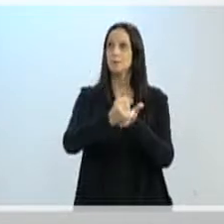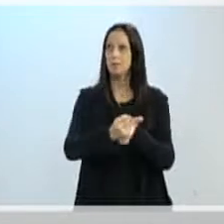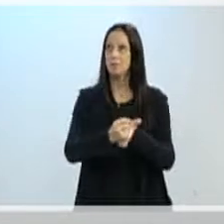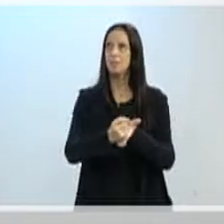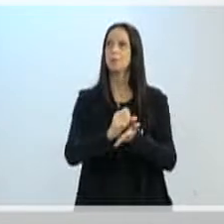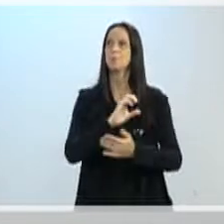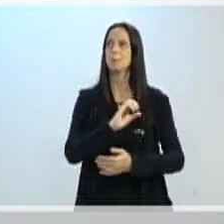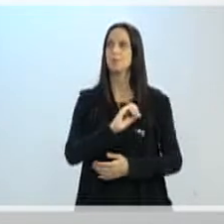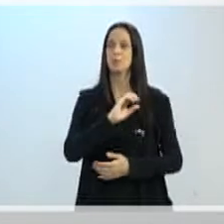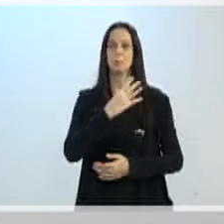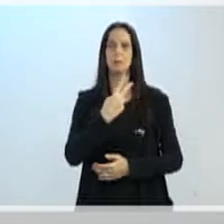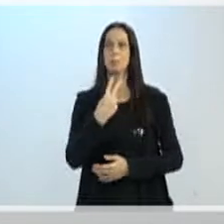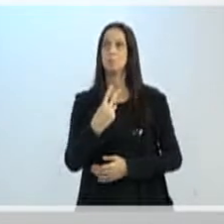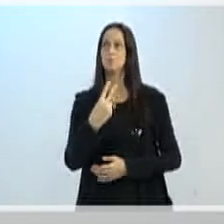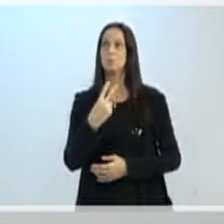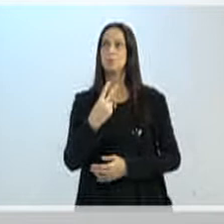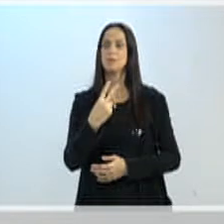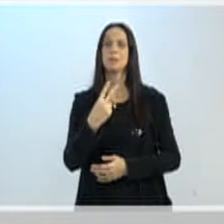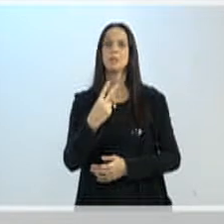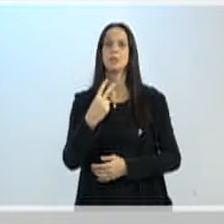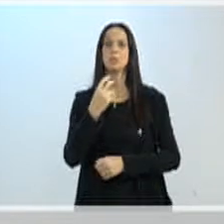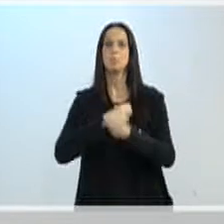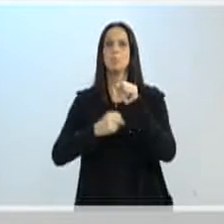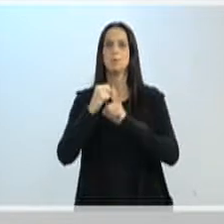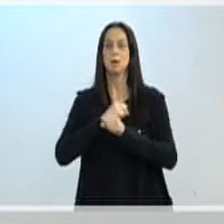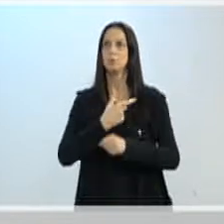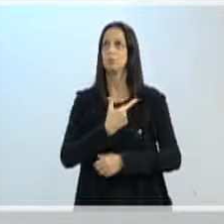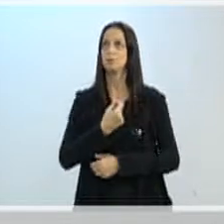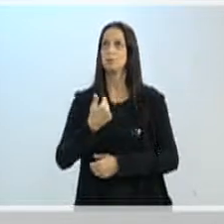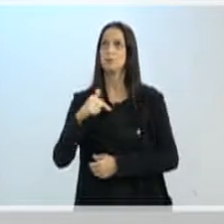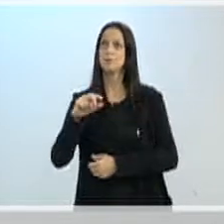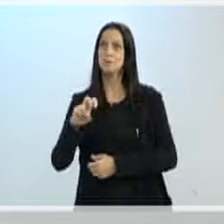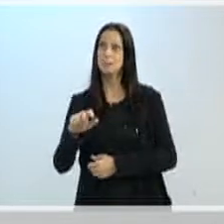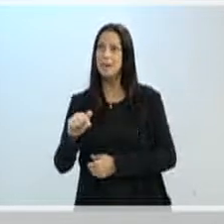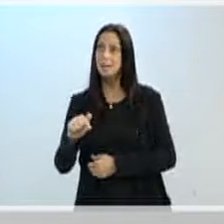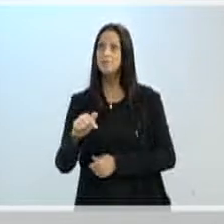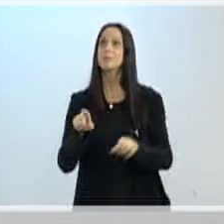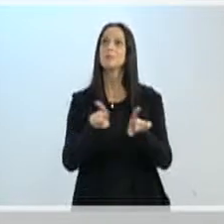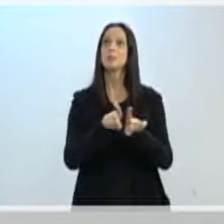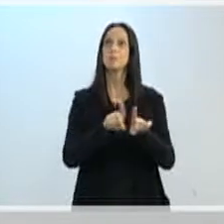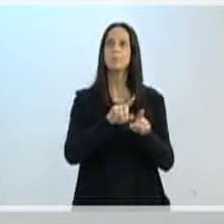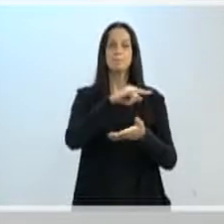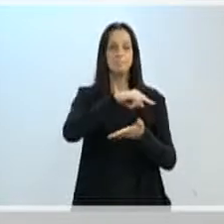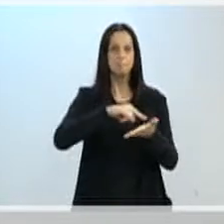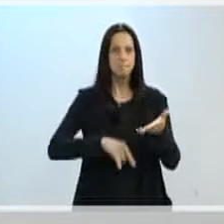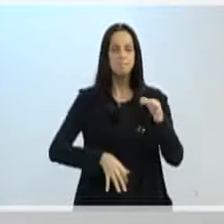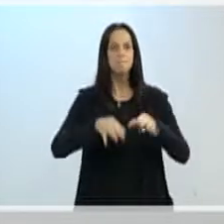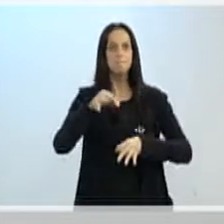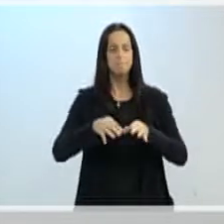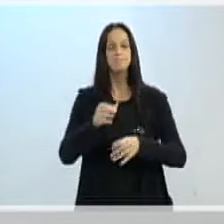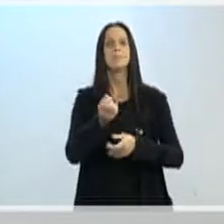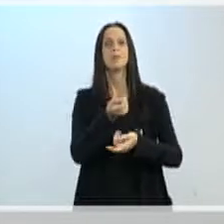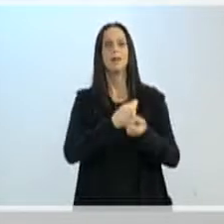042217, e do parecer administrativo 105, 2021,